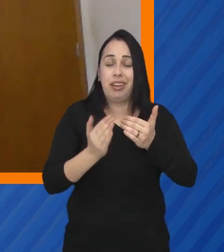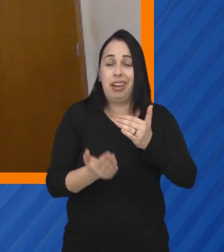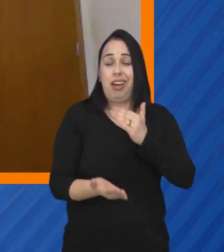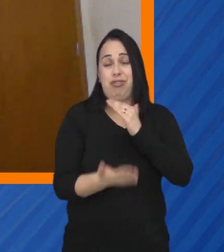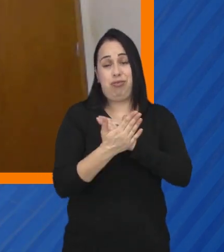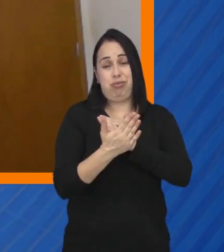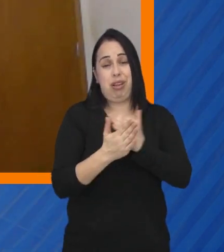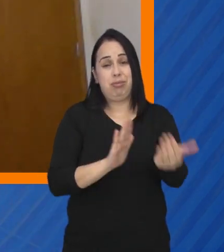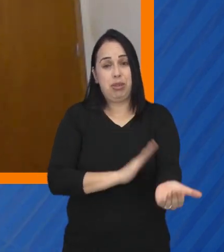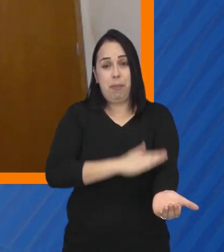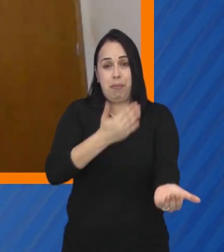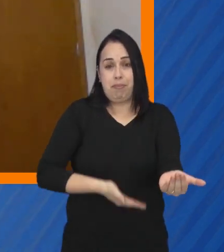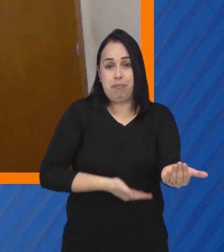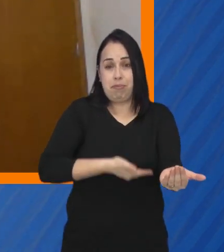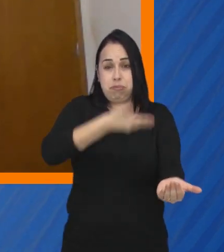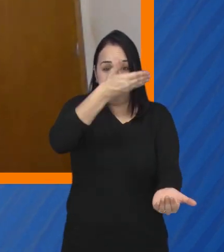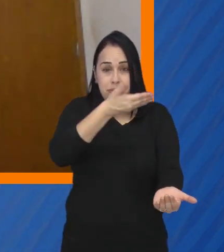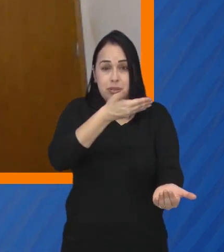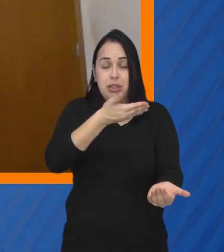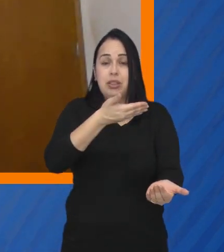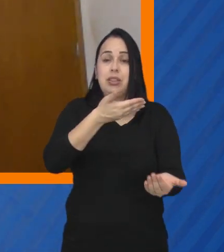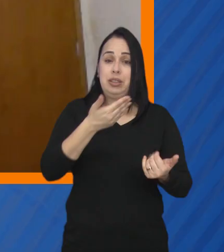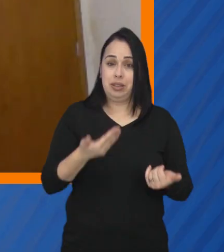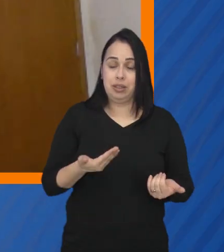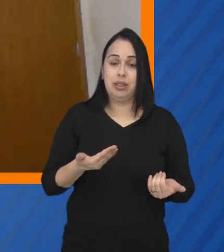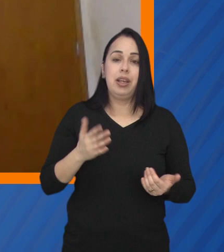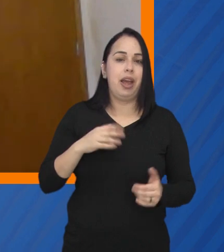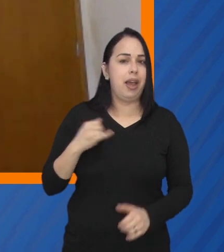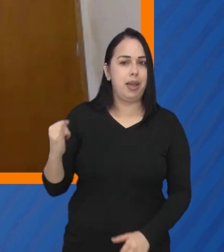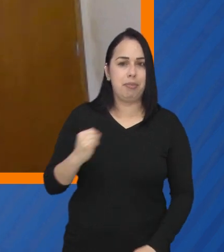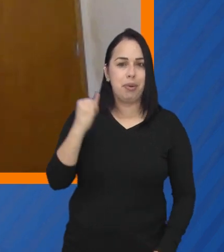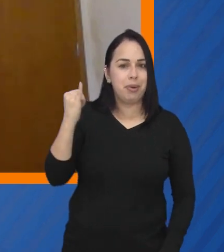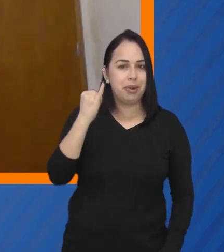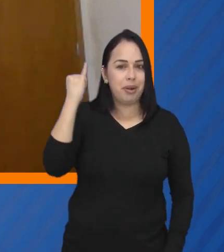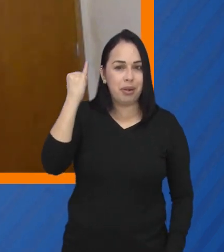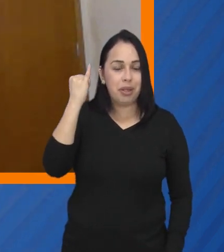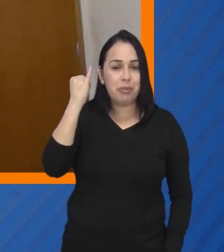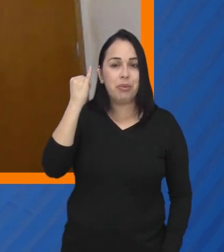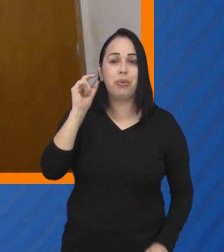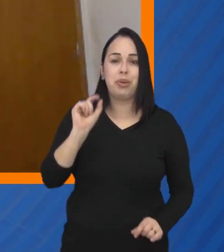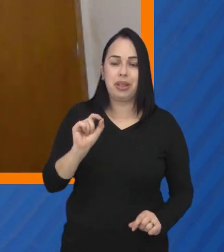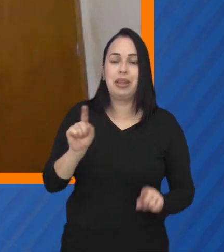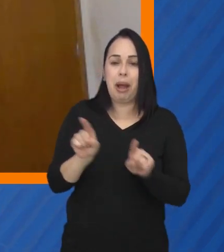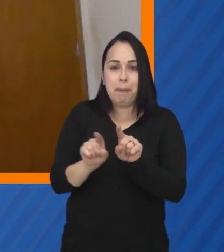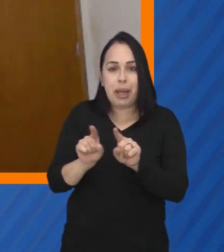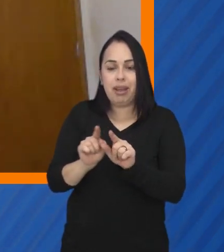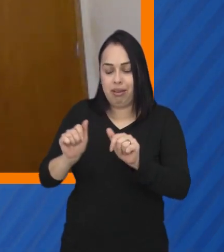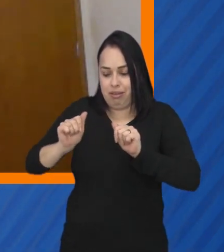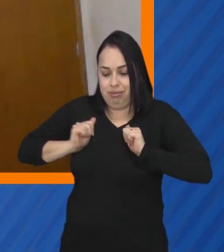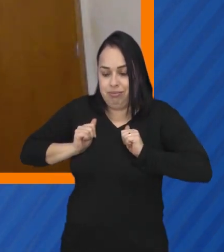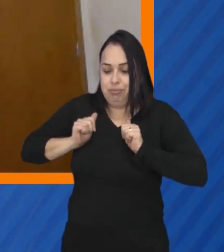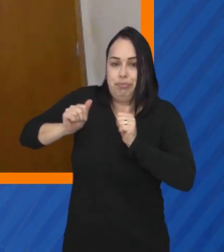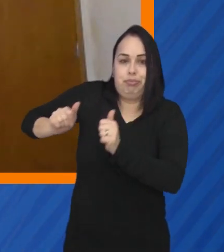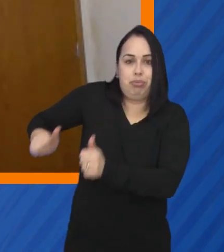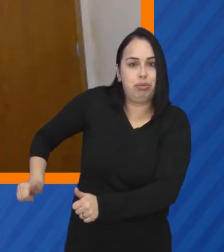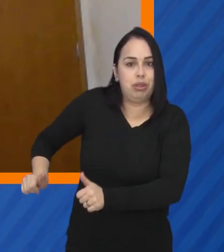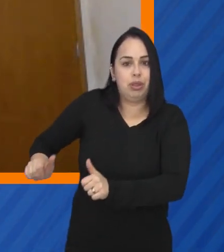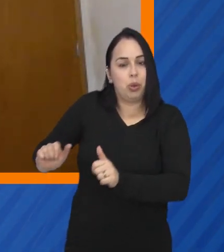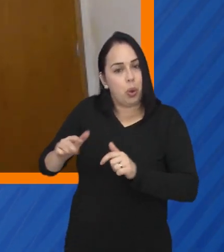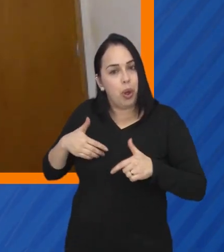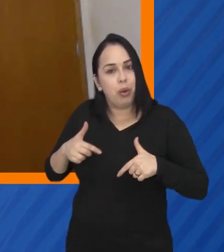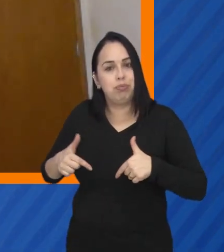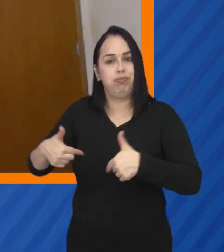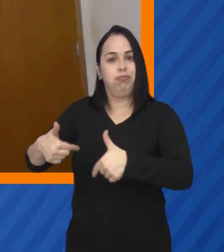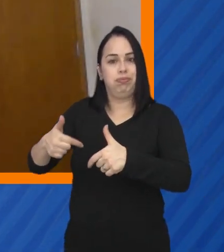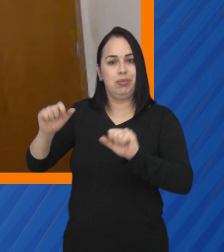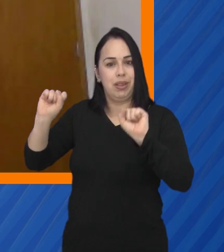no aumento do colesterol, impactam no aumento da pressão arterial, fundamental nós combatermos o sedentarismo. Extremamente simples, basta